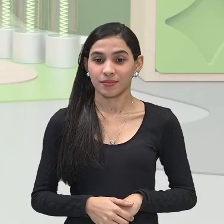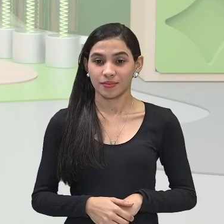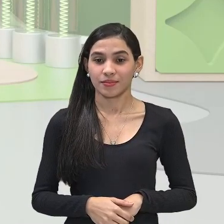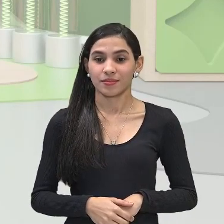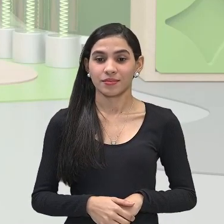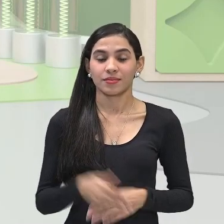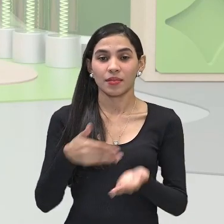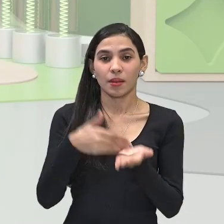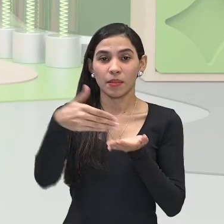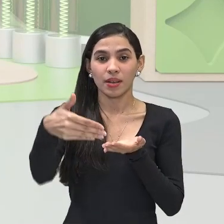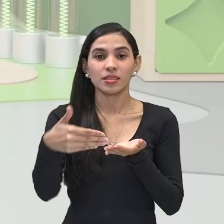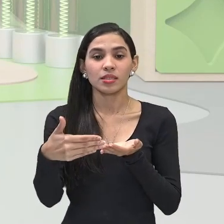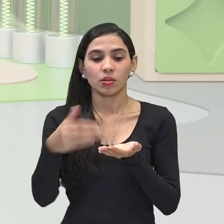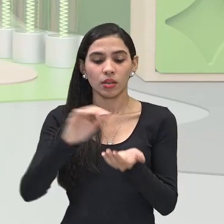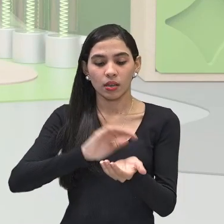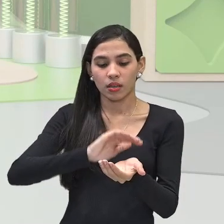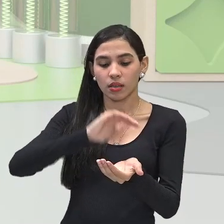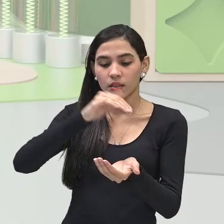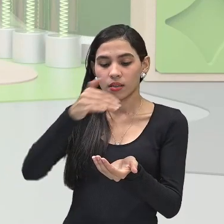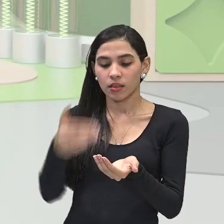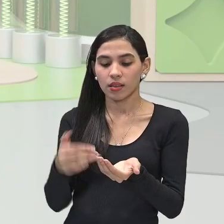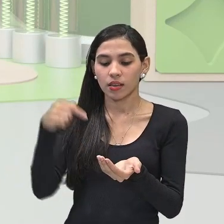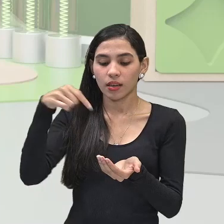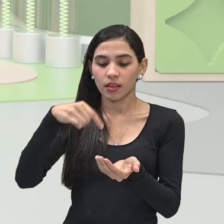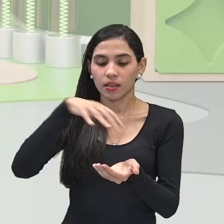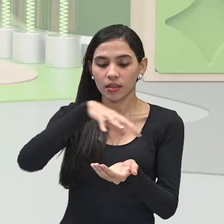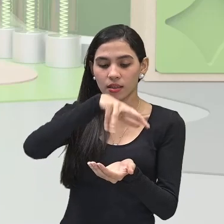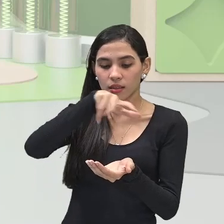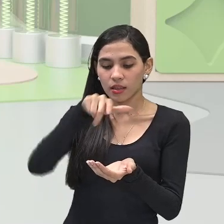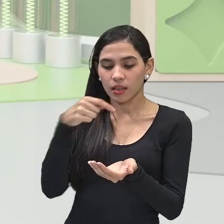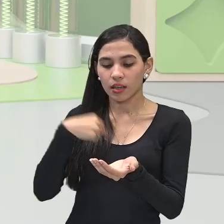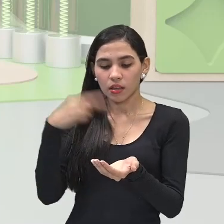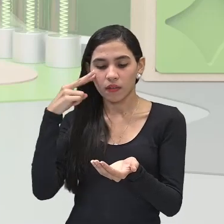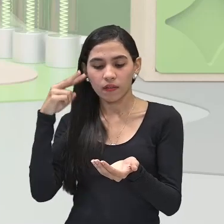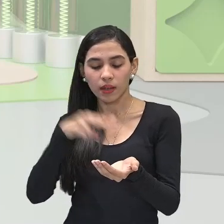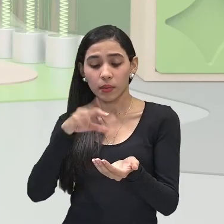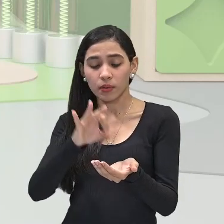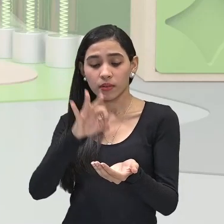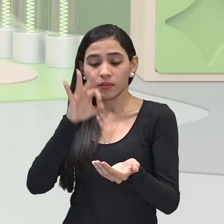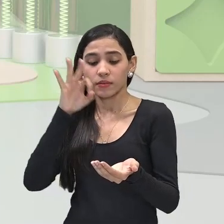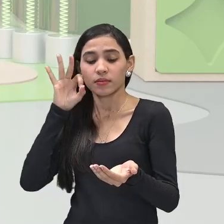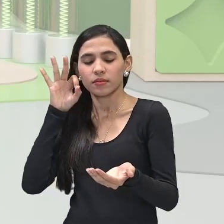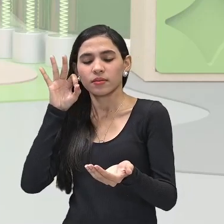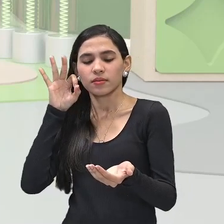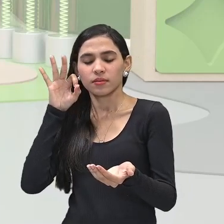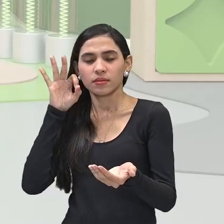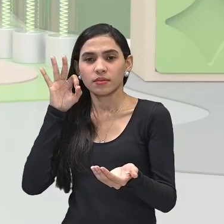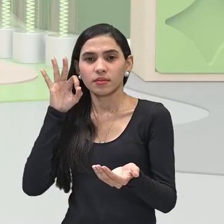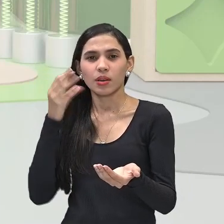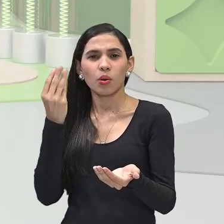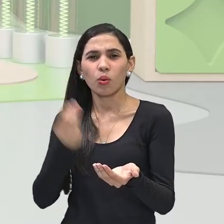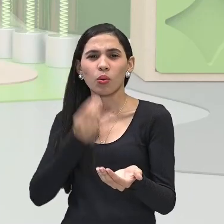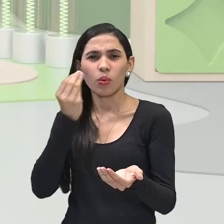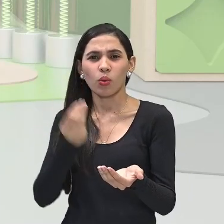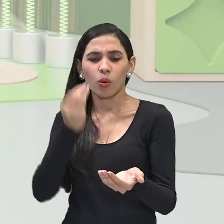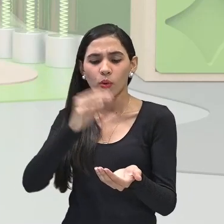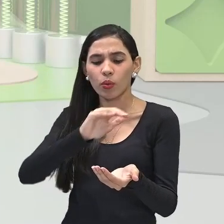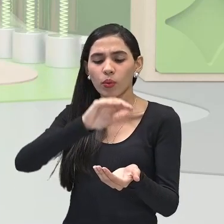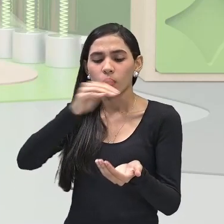que a partir da superfície da Terra, quando nós vemos a longa distância, onde é que está localizada